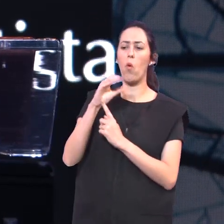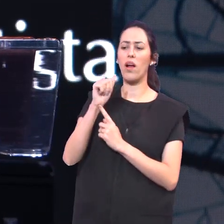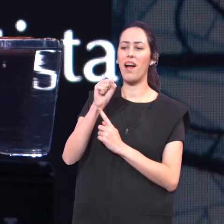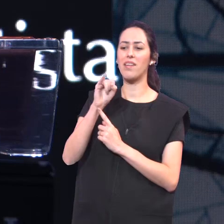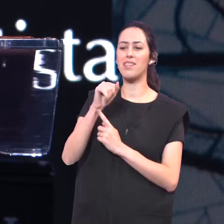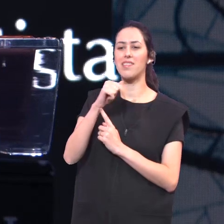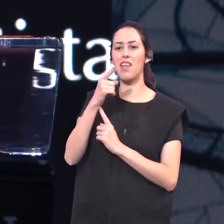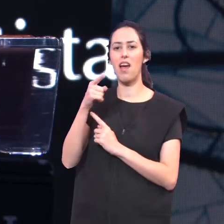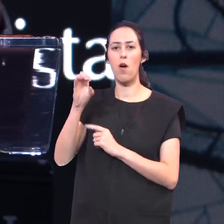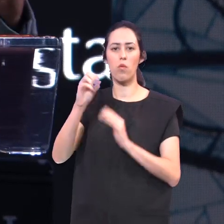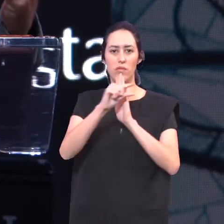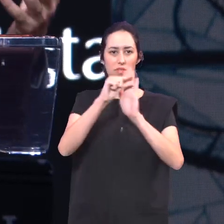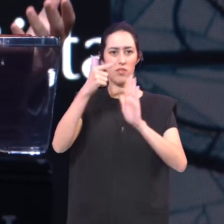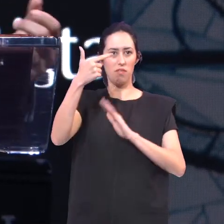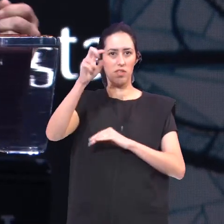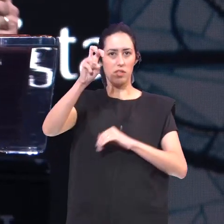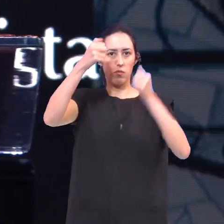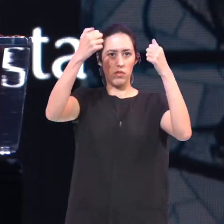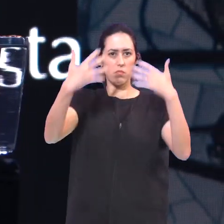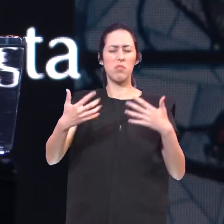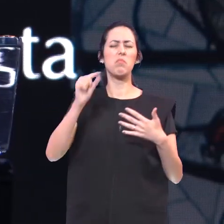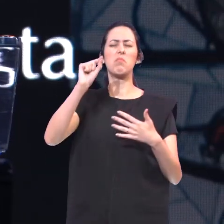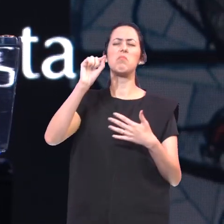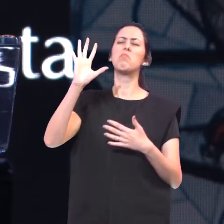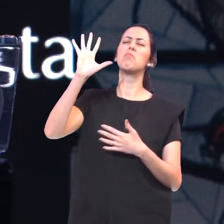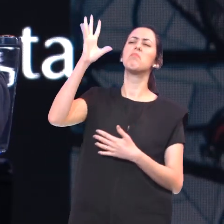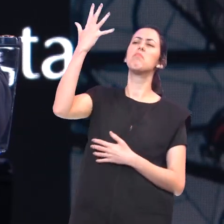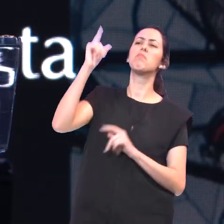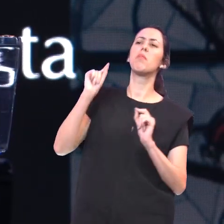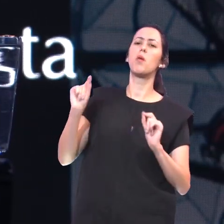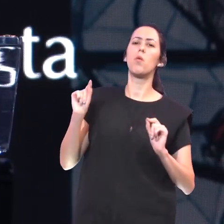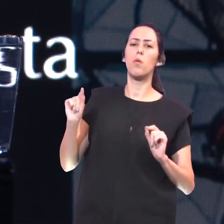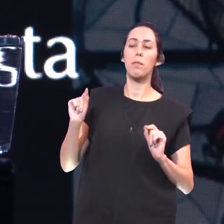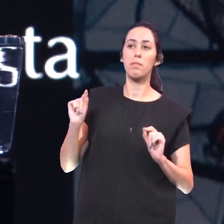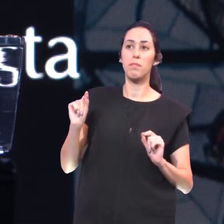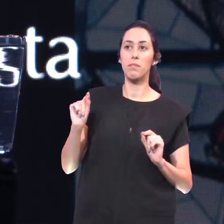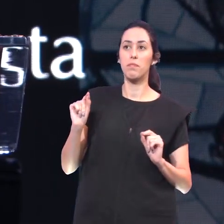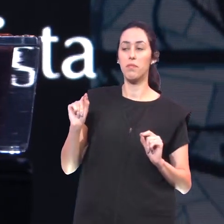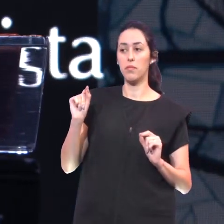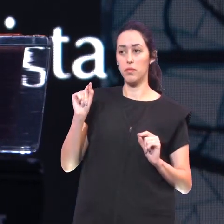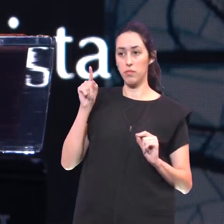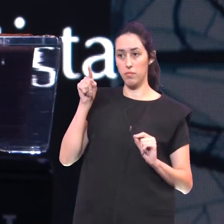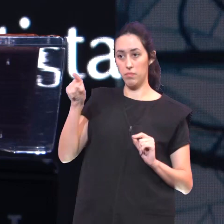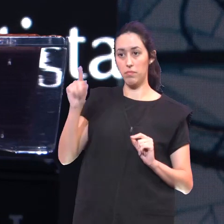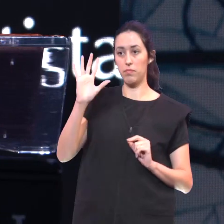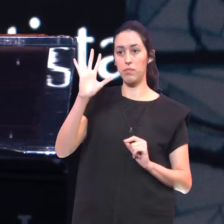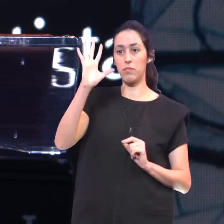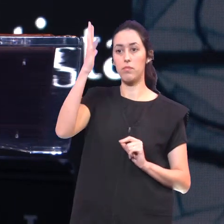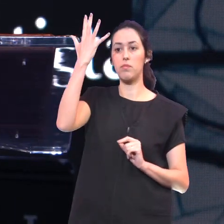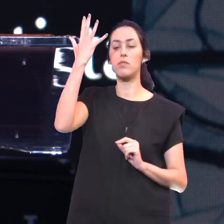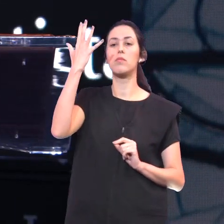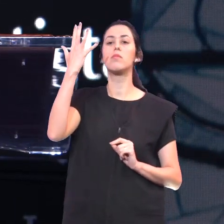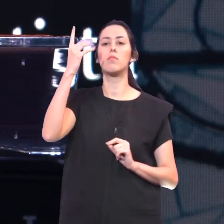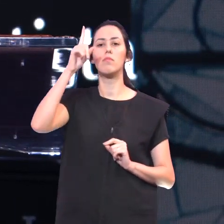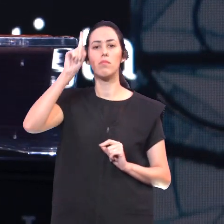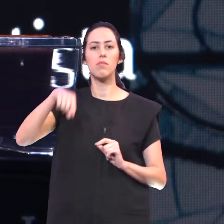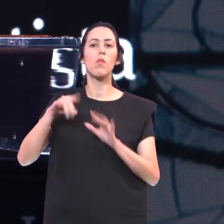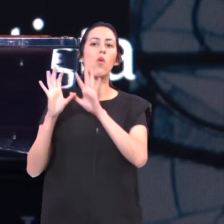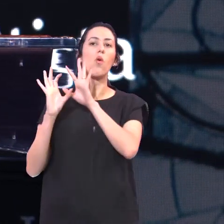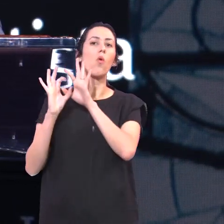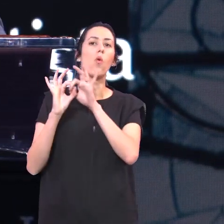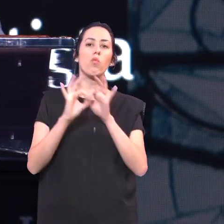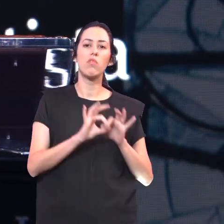Que ocasião? A ocasião que dá contexto a este texto